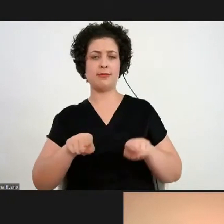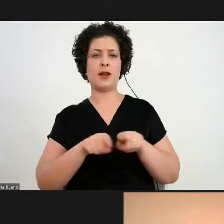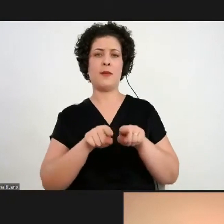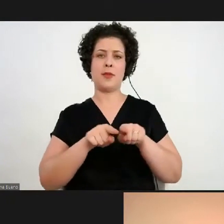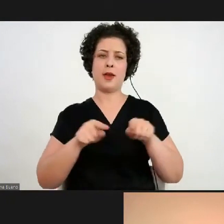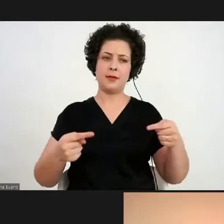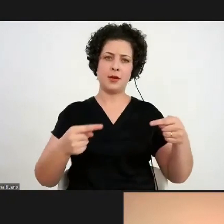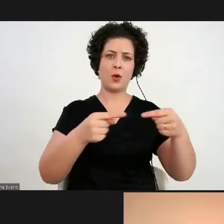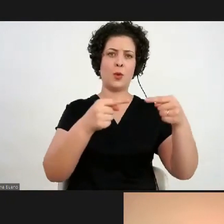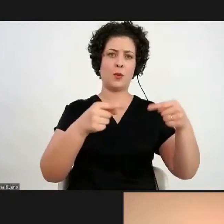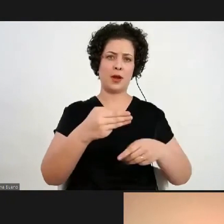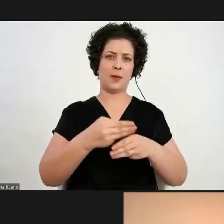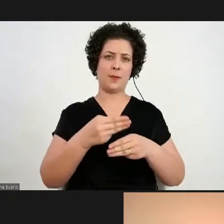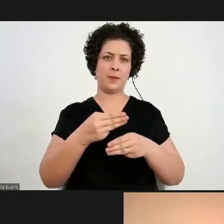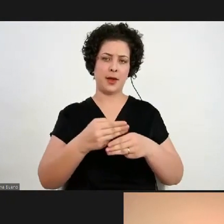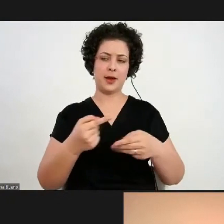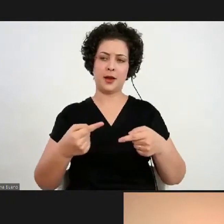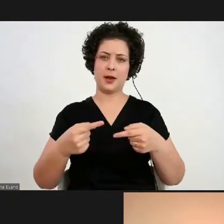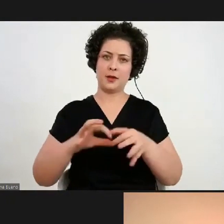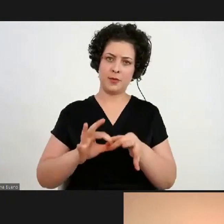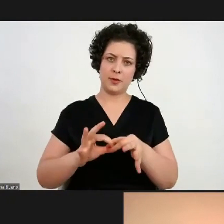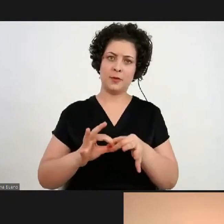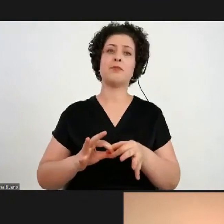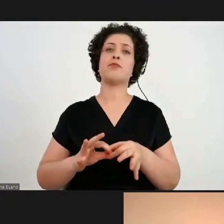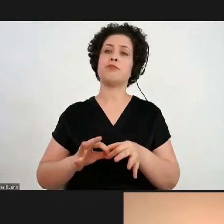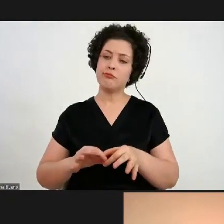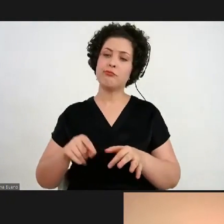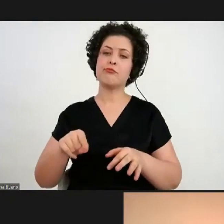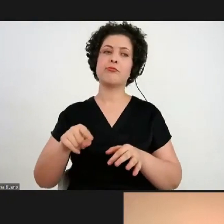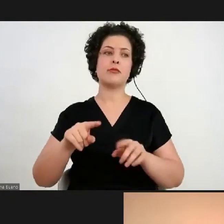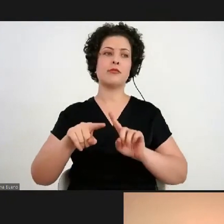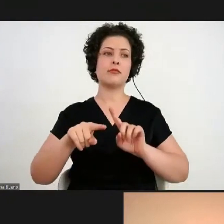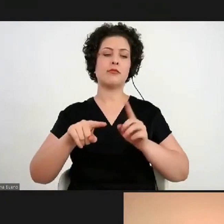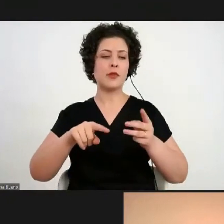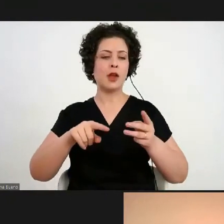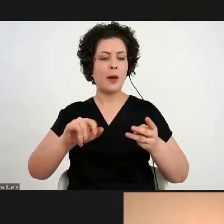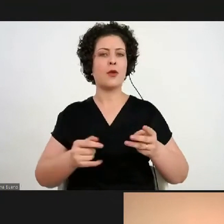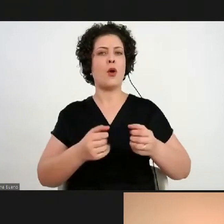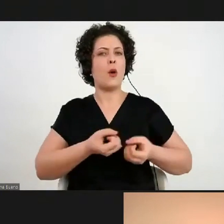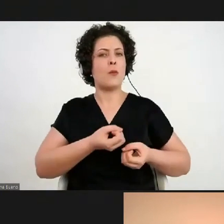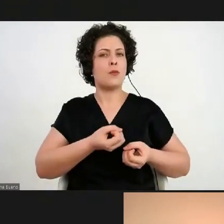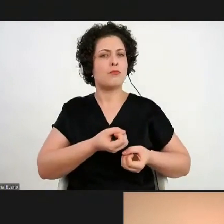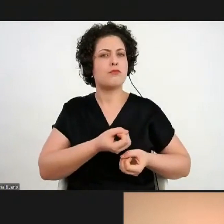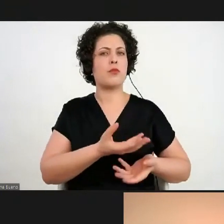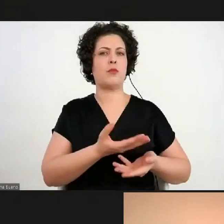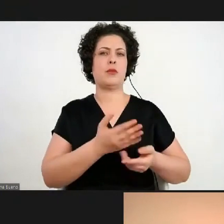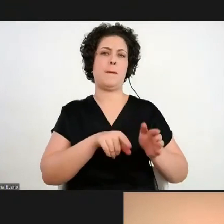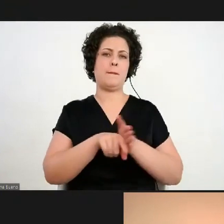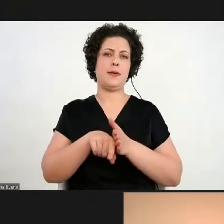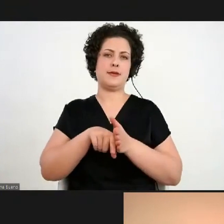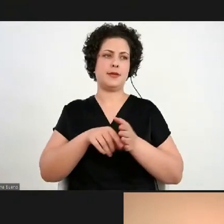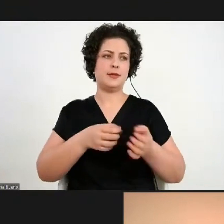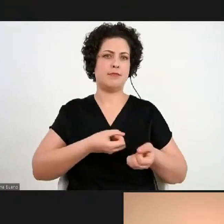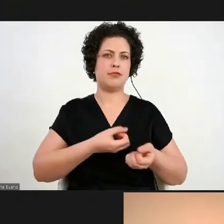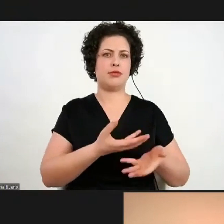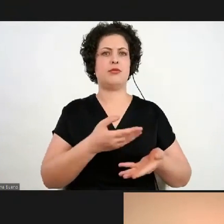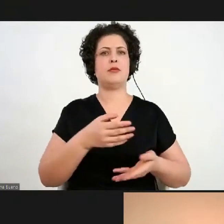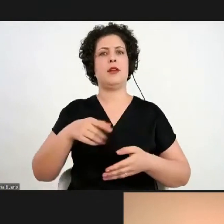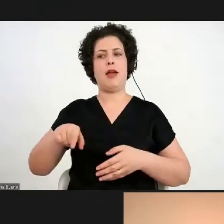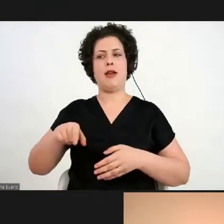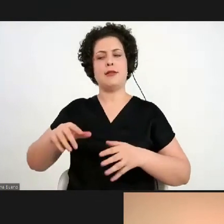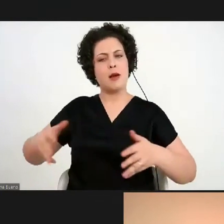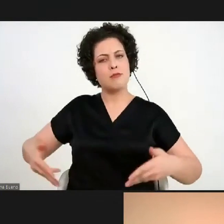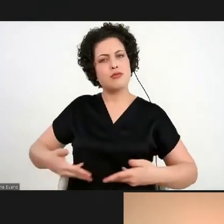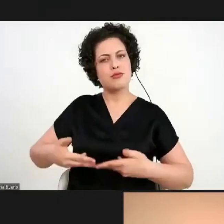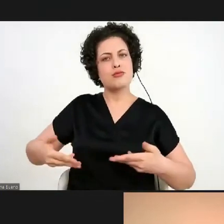ao Márcio, também nesse âmbito de externar a nossa pesquisa. Então, a pesquisa é que move um museu universitário, né? O